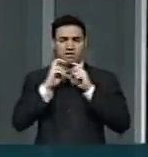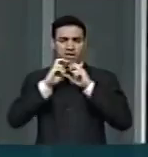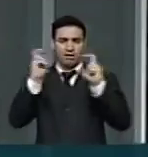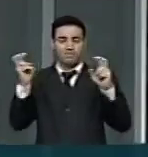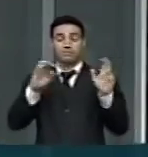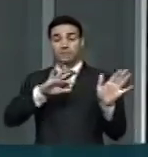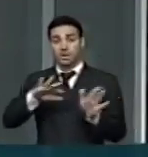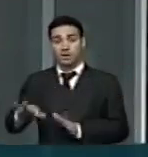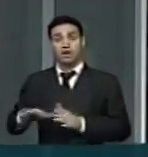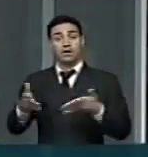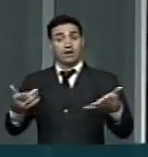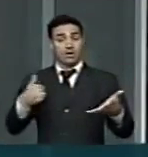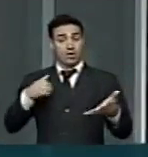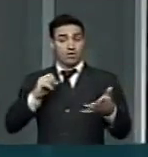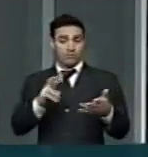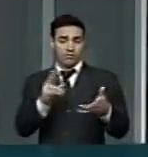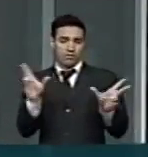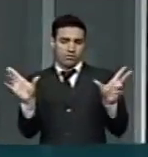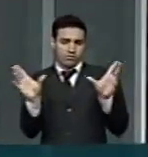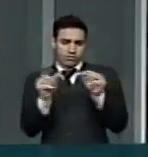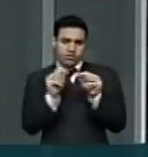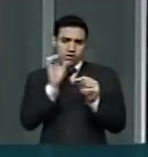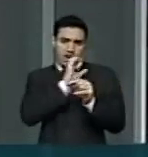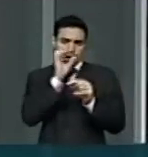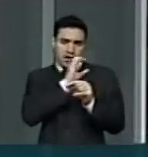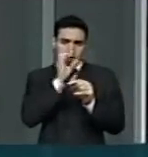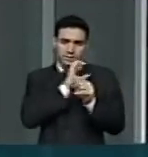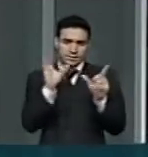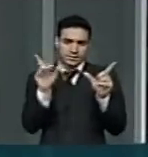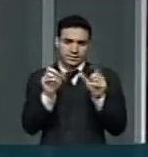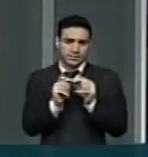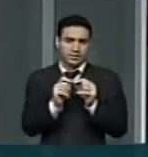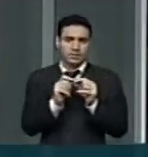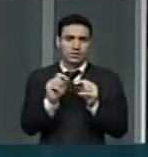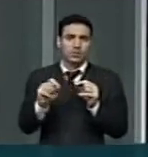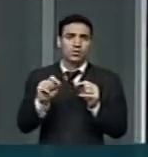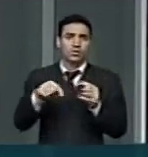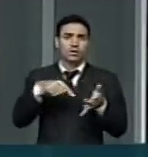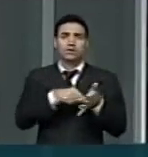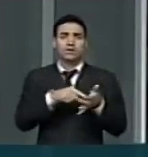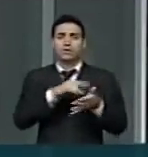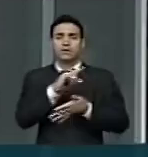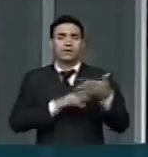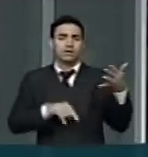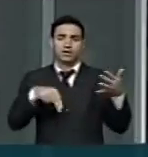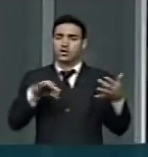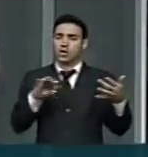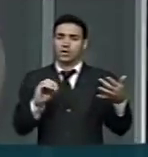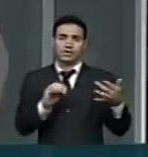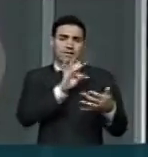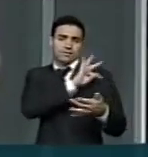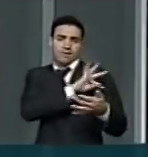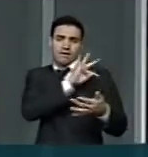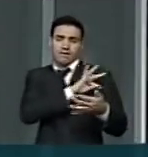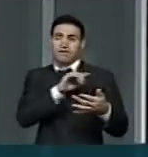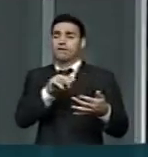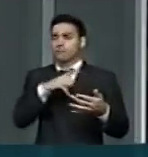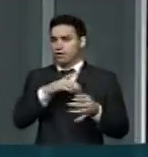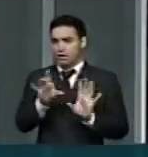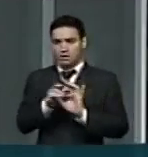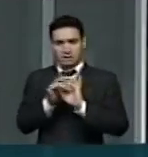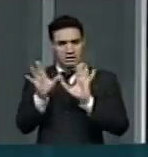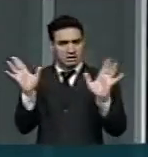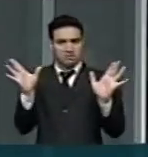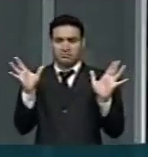rapidamente fazer um resumo aqui do que foi tratado nessa nota técnica, como o deputado falou, a nota técnica está disponível,